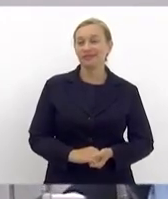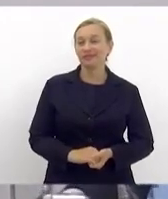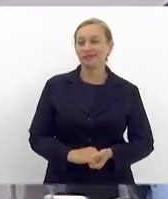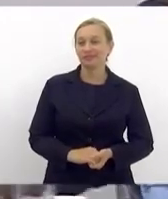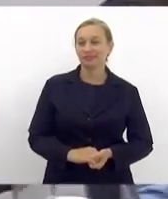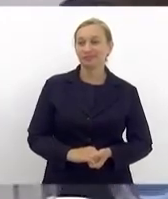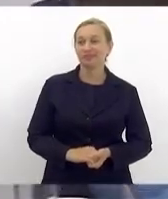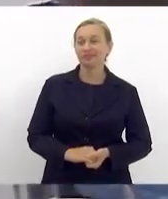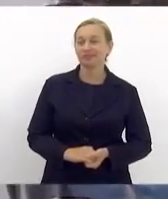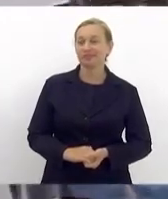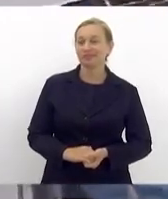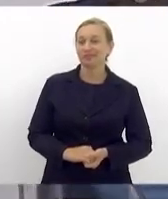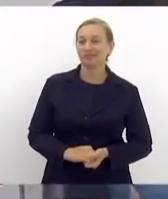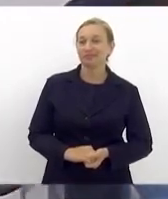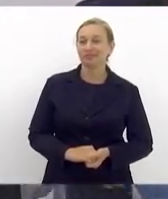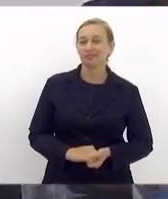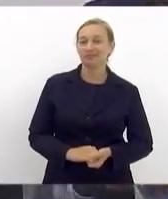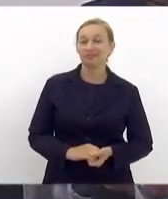Aplausos.